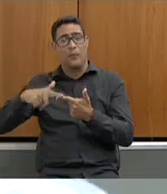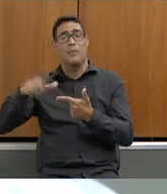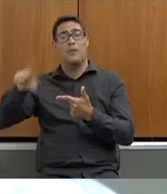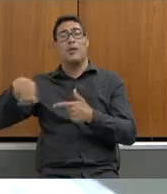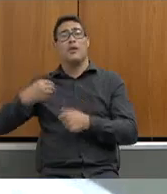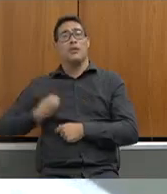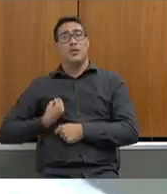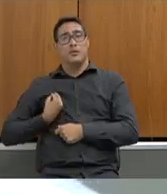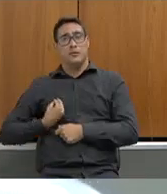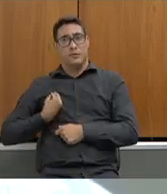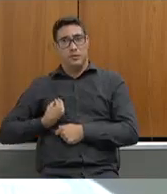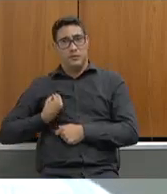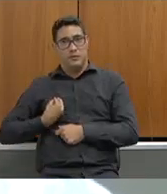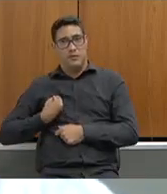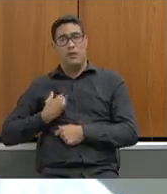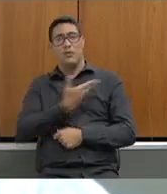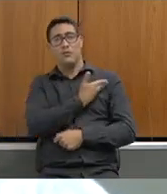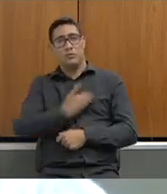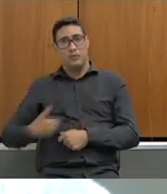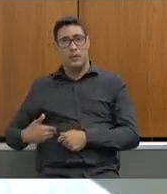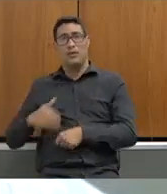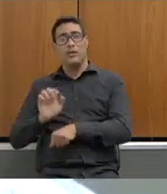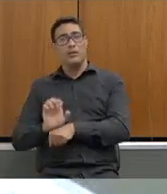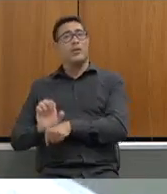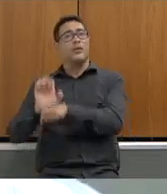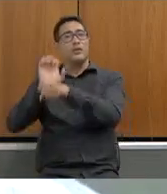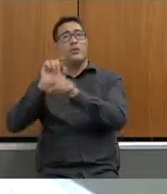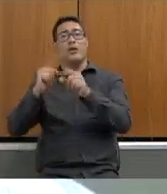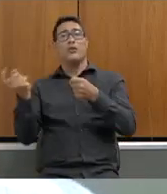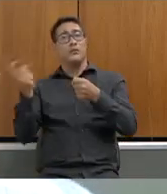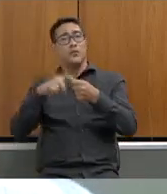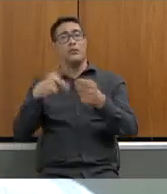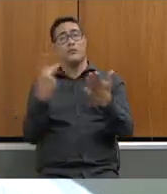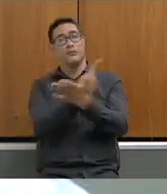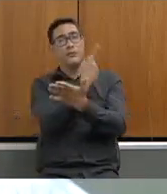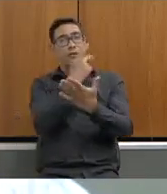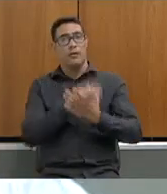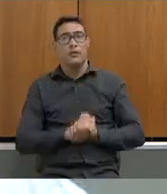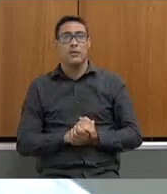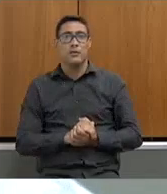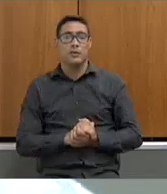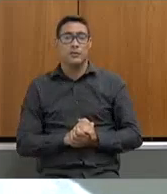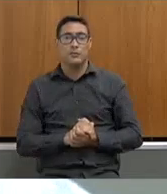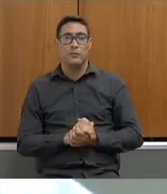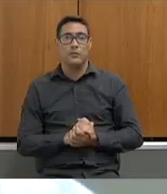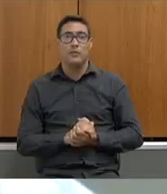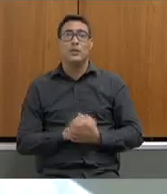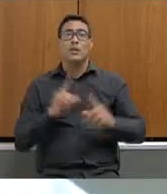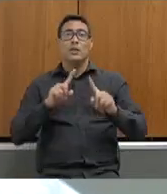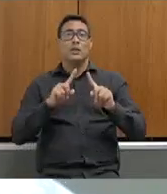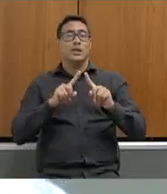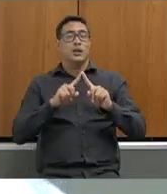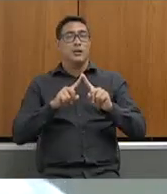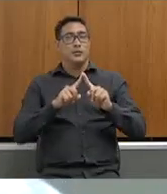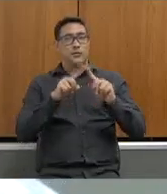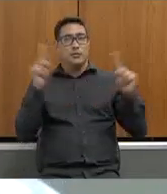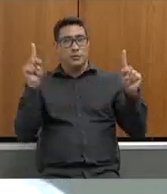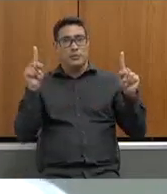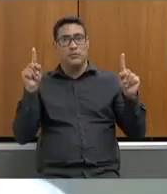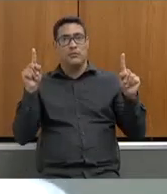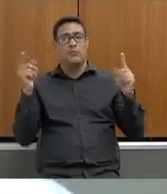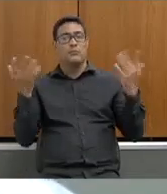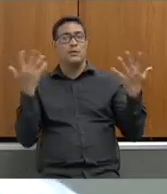em governos estaduais voltem a acontecer então esse passo é um passo